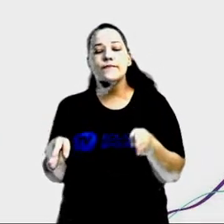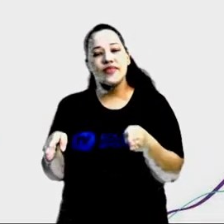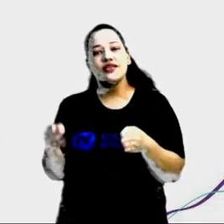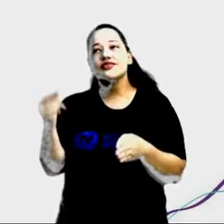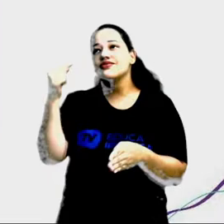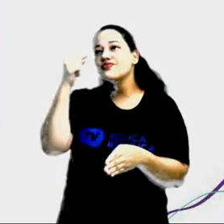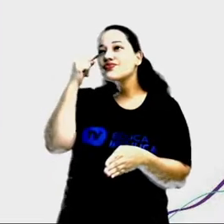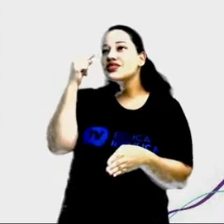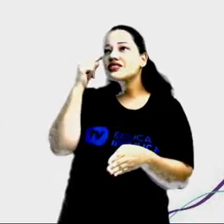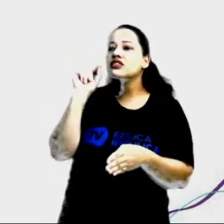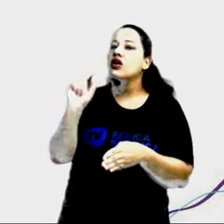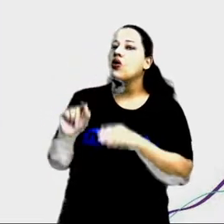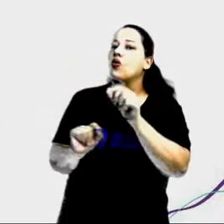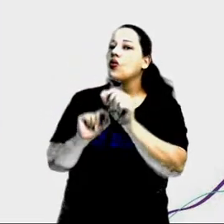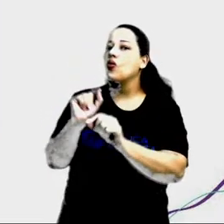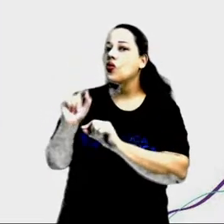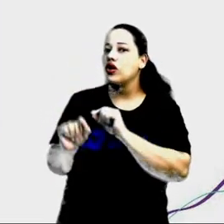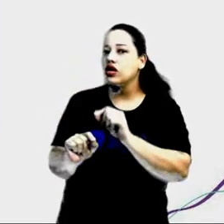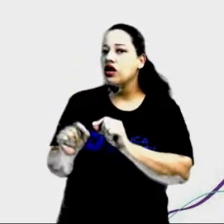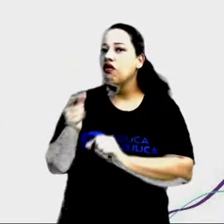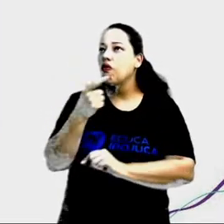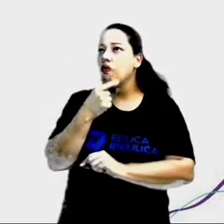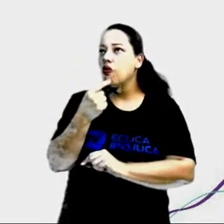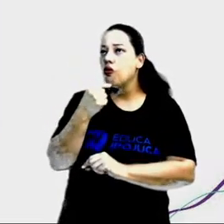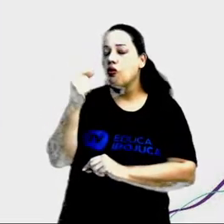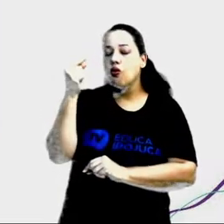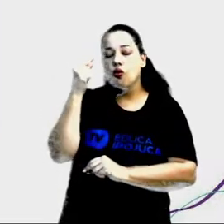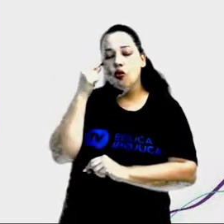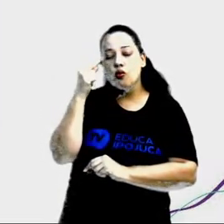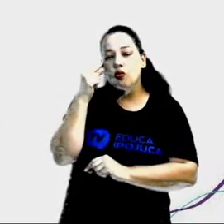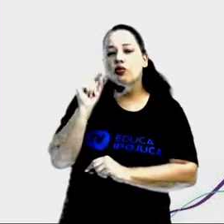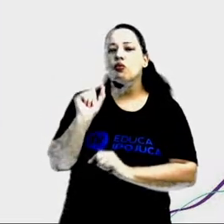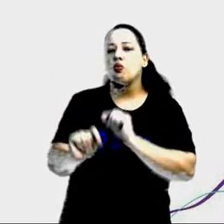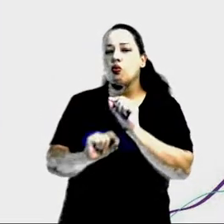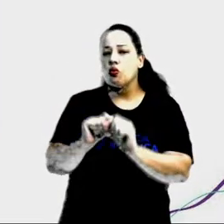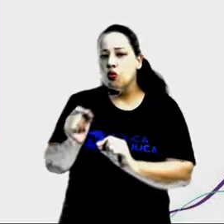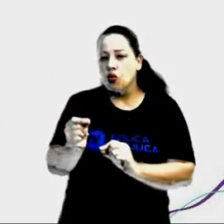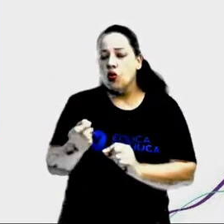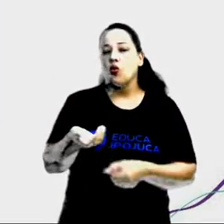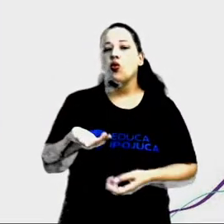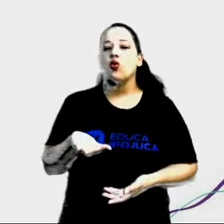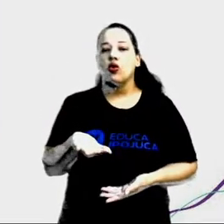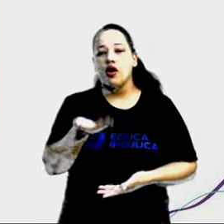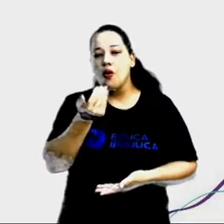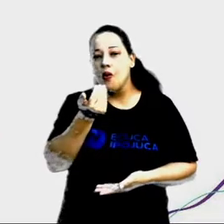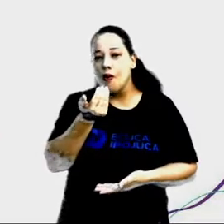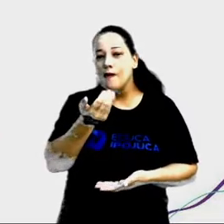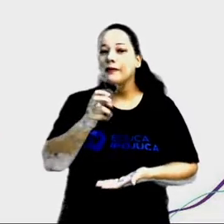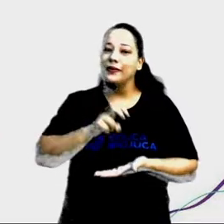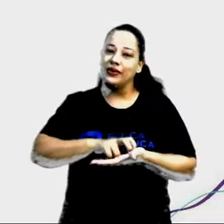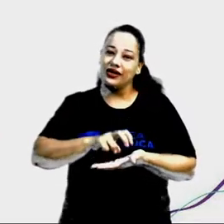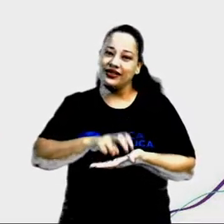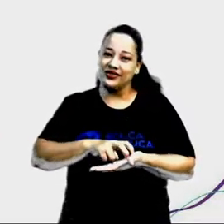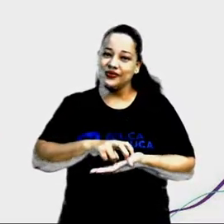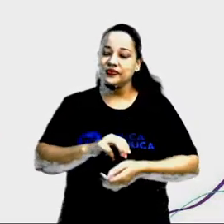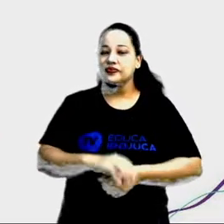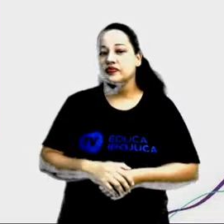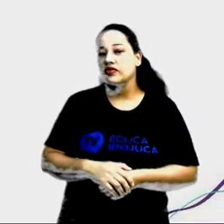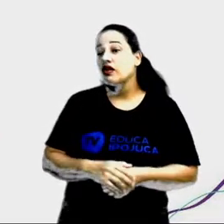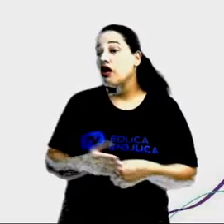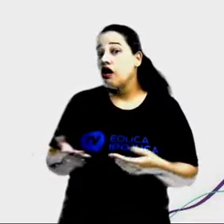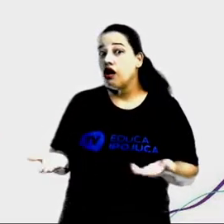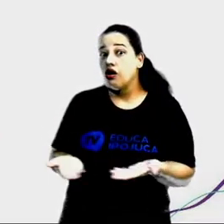pensar que esse homem acabou de tomar café da manhã. Que ambiente é esse? Agora,